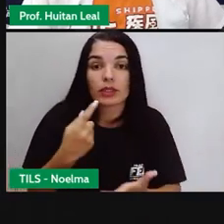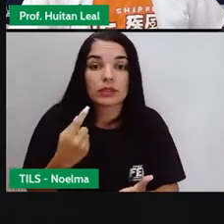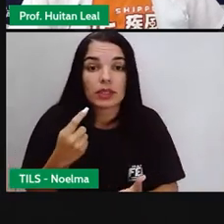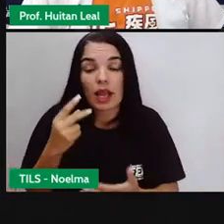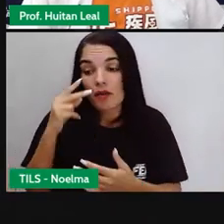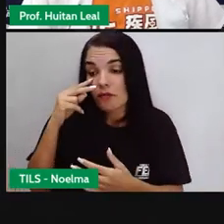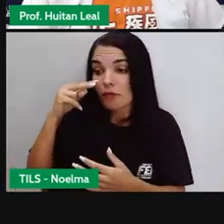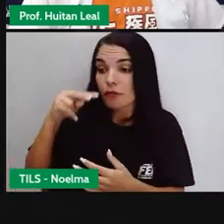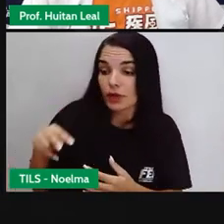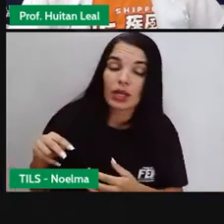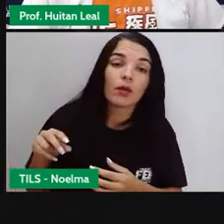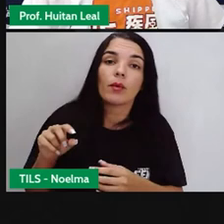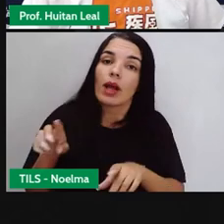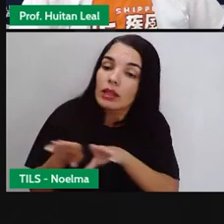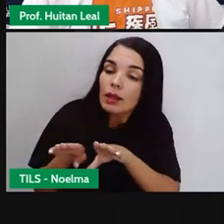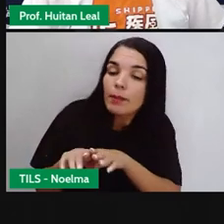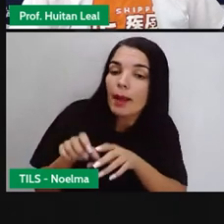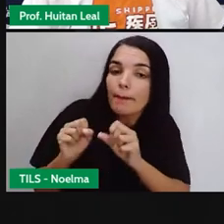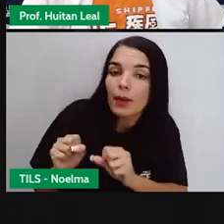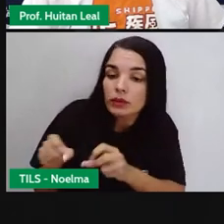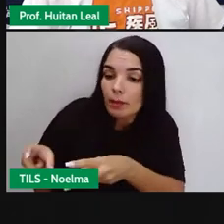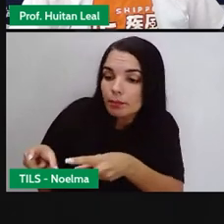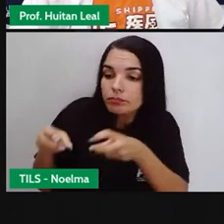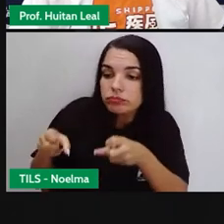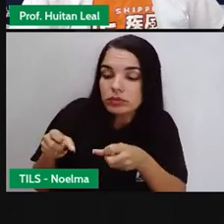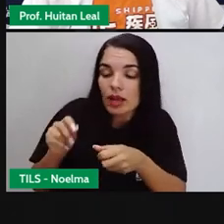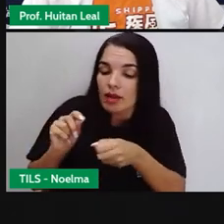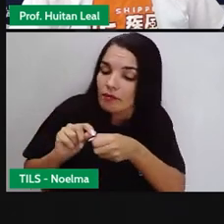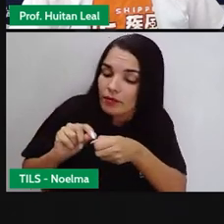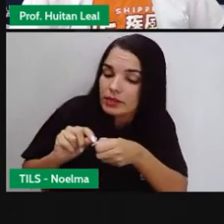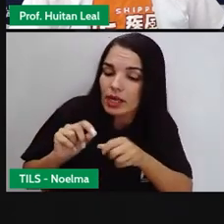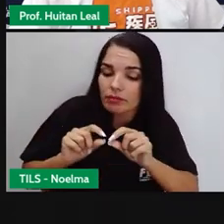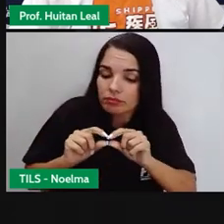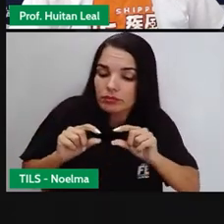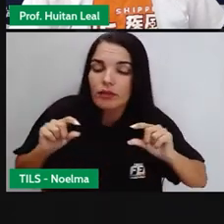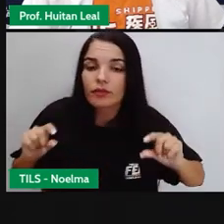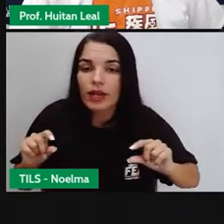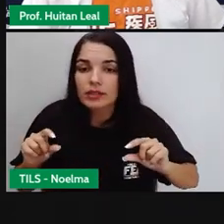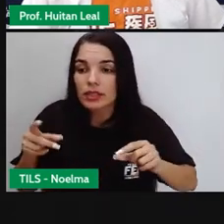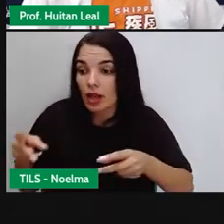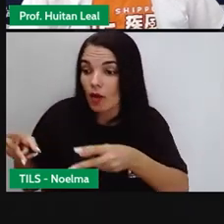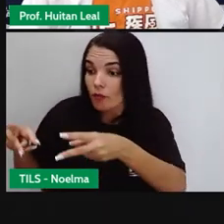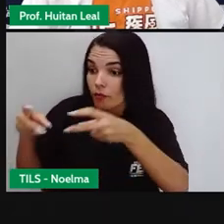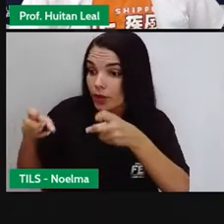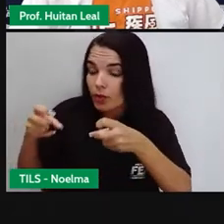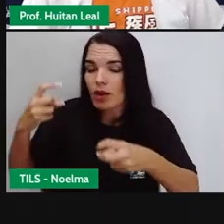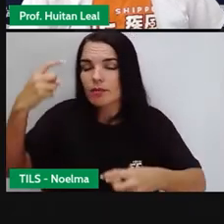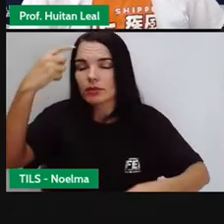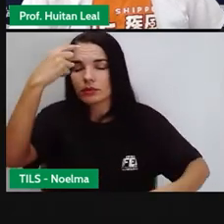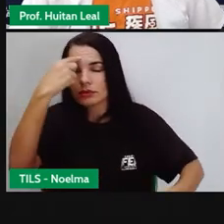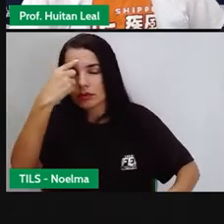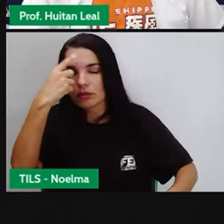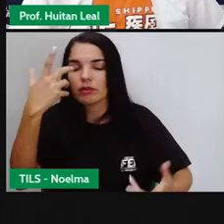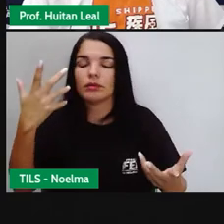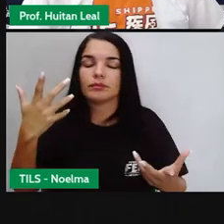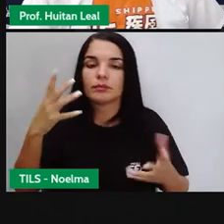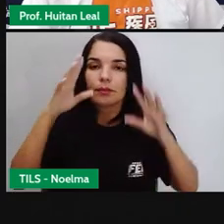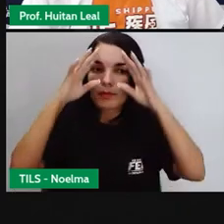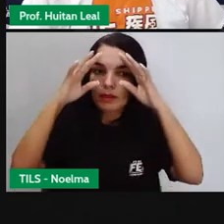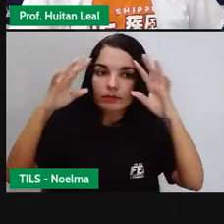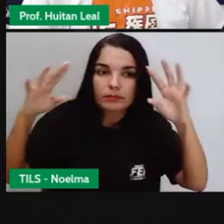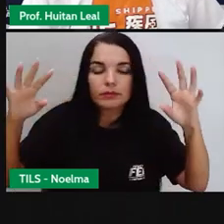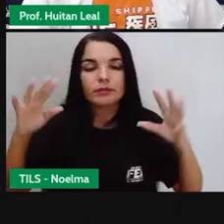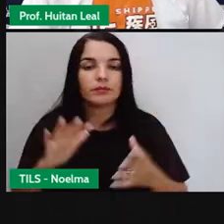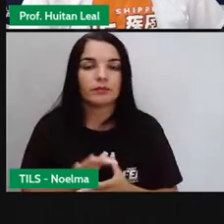E, a partir desse algo, você produz a frase. Você viu, imaginou, não é?